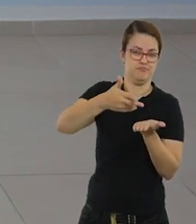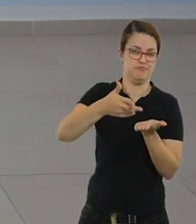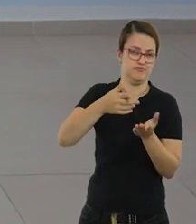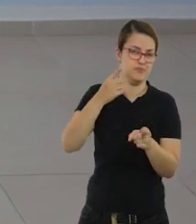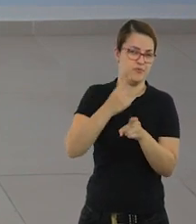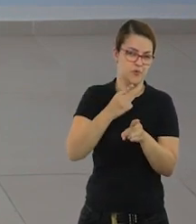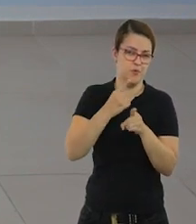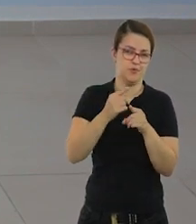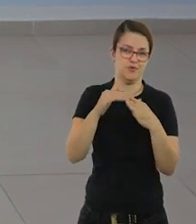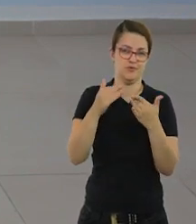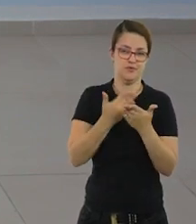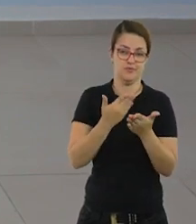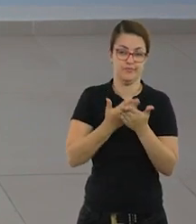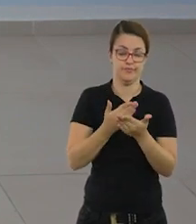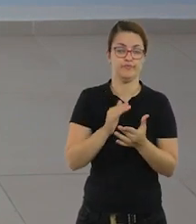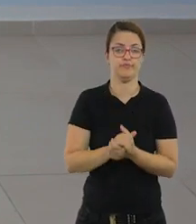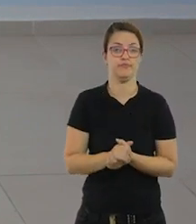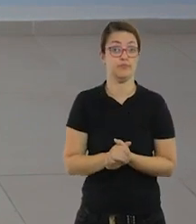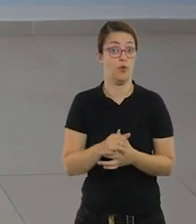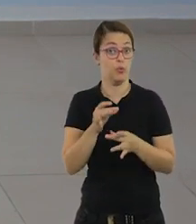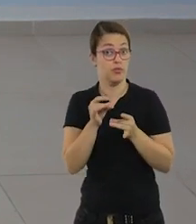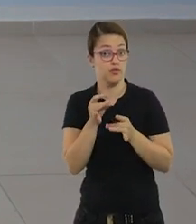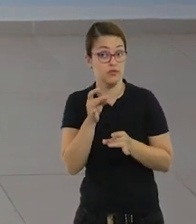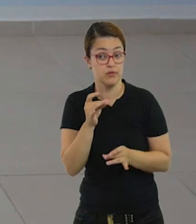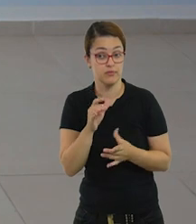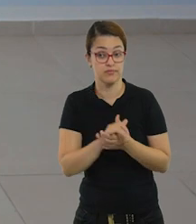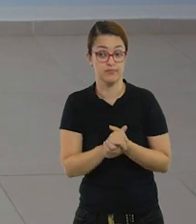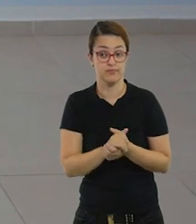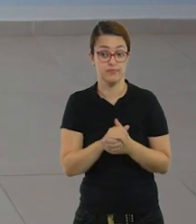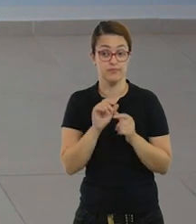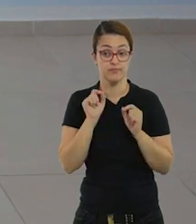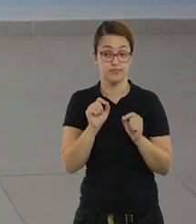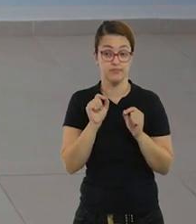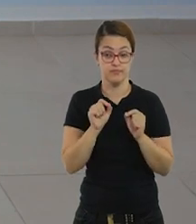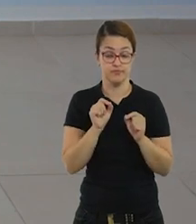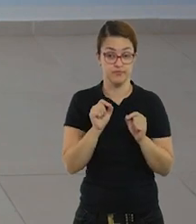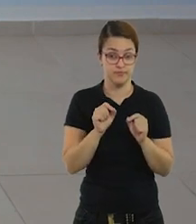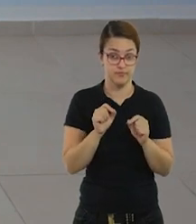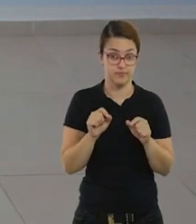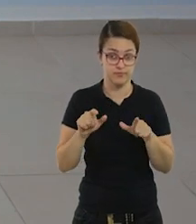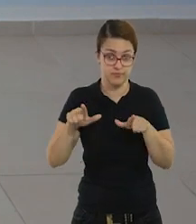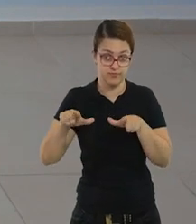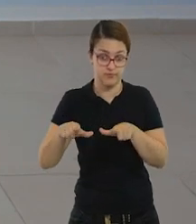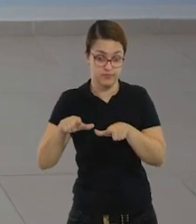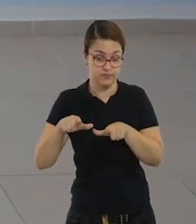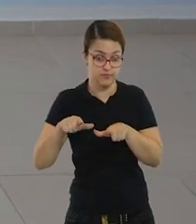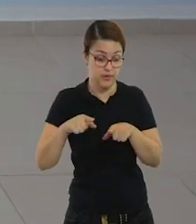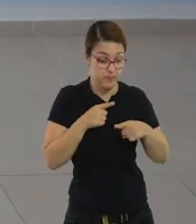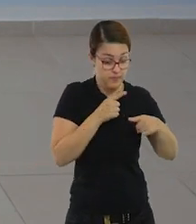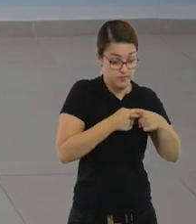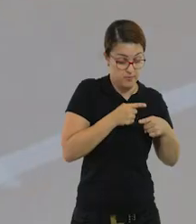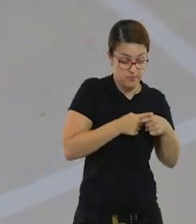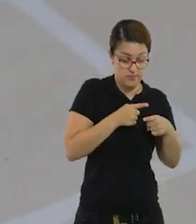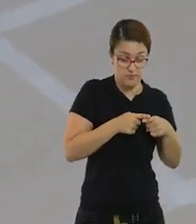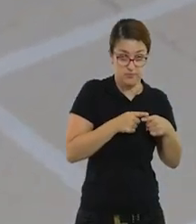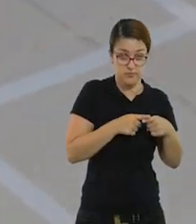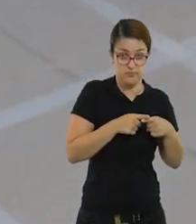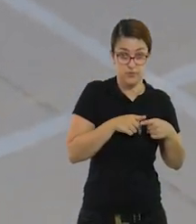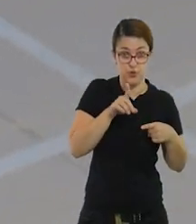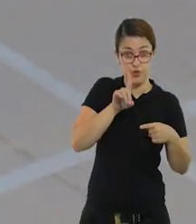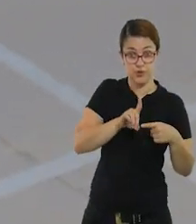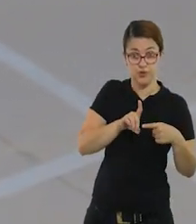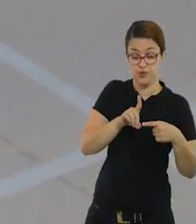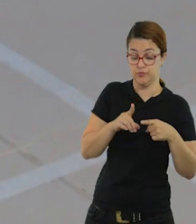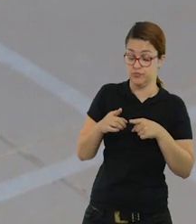escolas, ok? E também um outro detalhe, né? Coloque um X no canto direito de